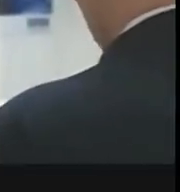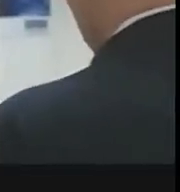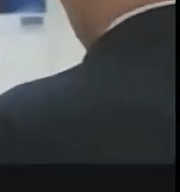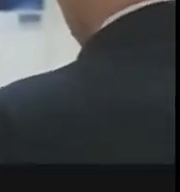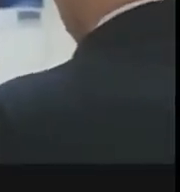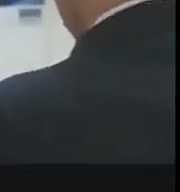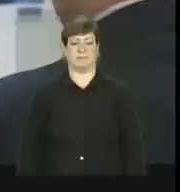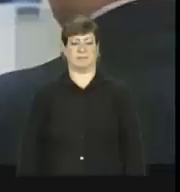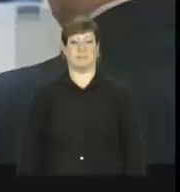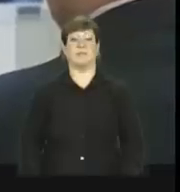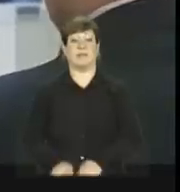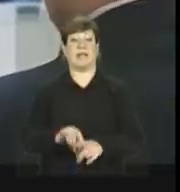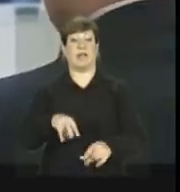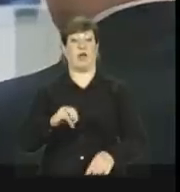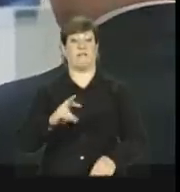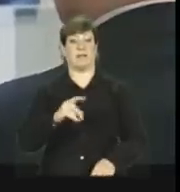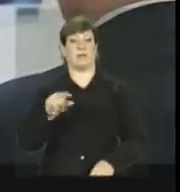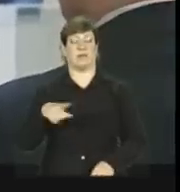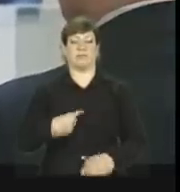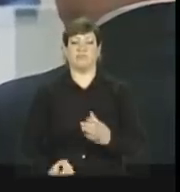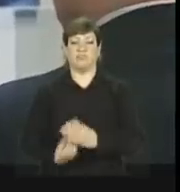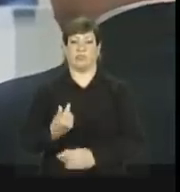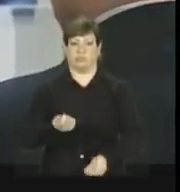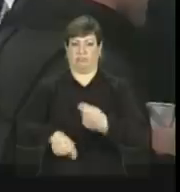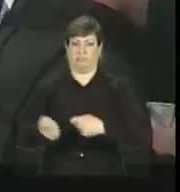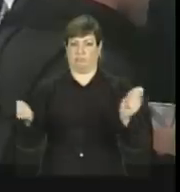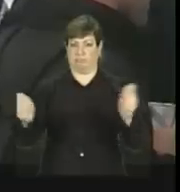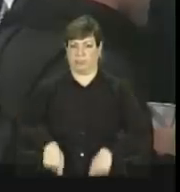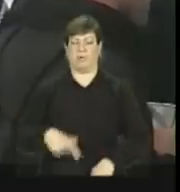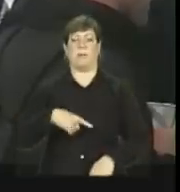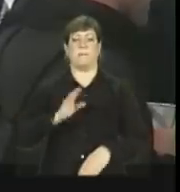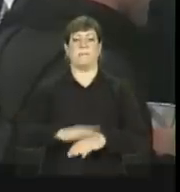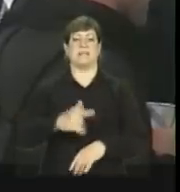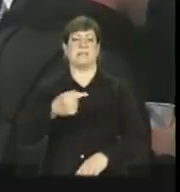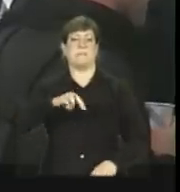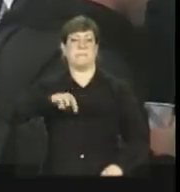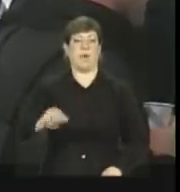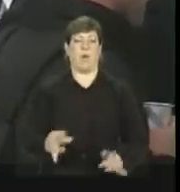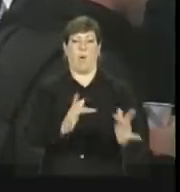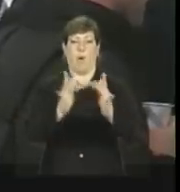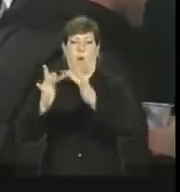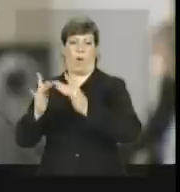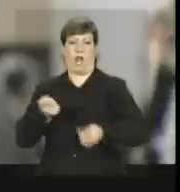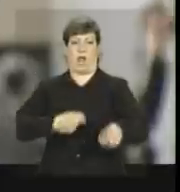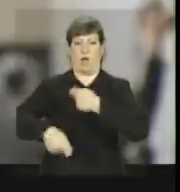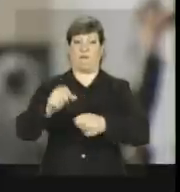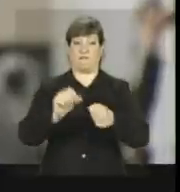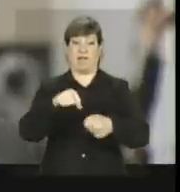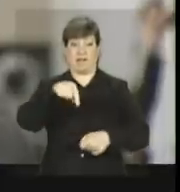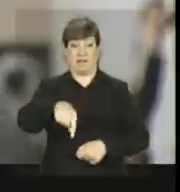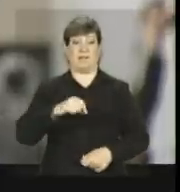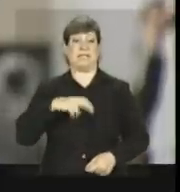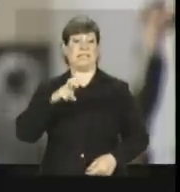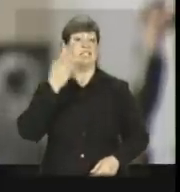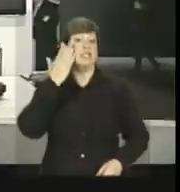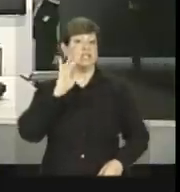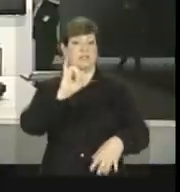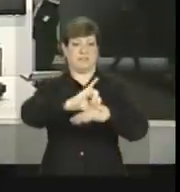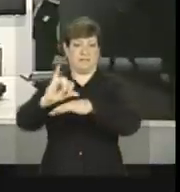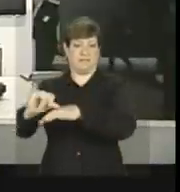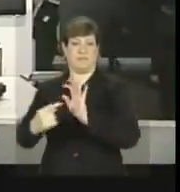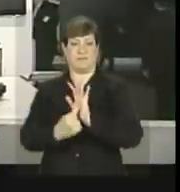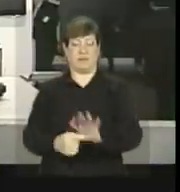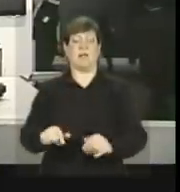E da inovação nasce o potencial de negócio. Mais de 7 milhões de contatos de negócios são gerados em 5 dias de feira.